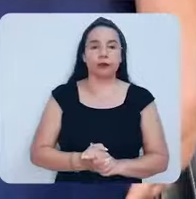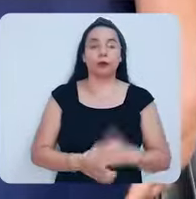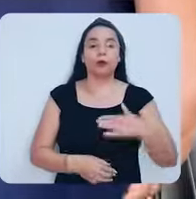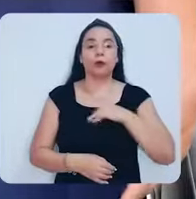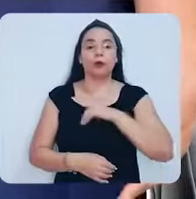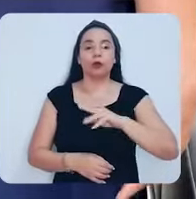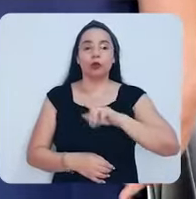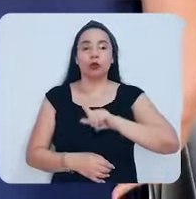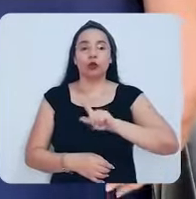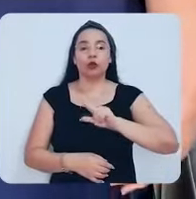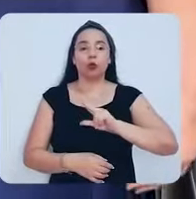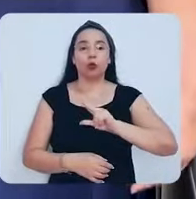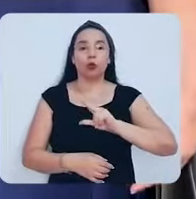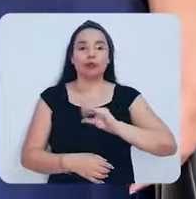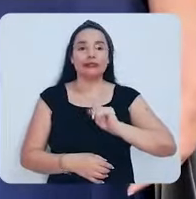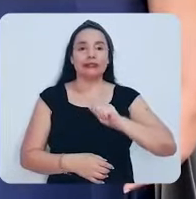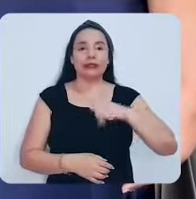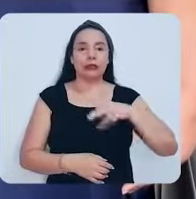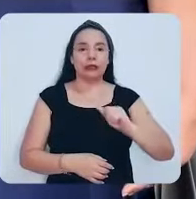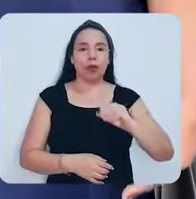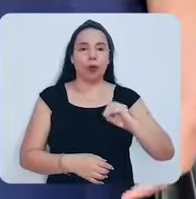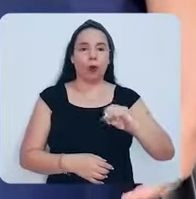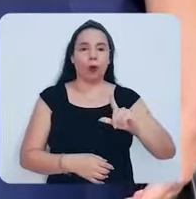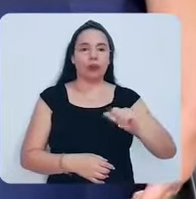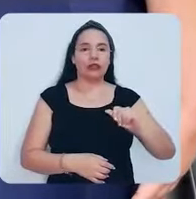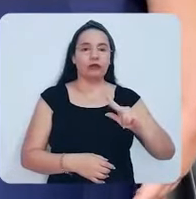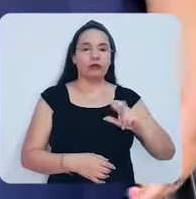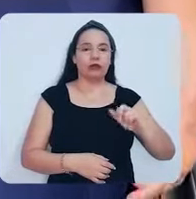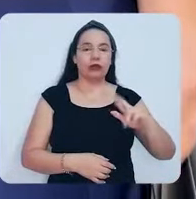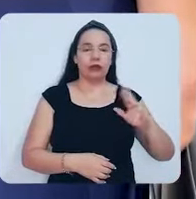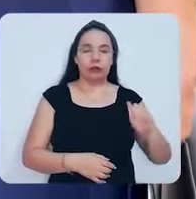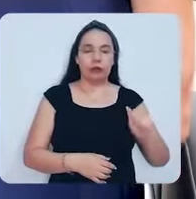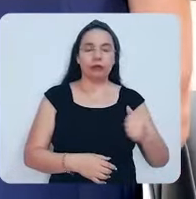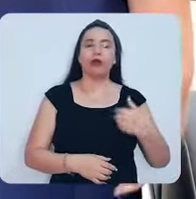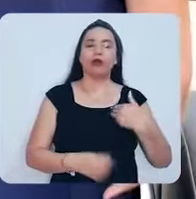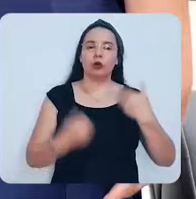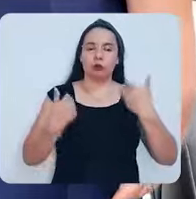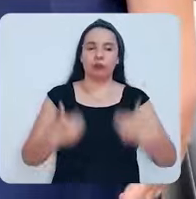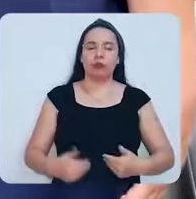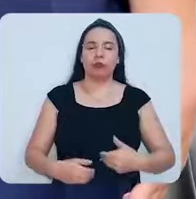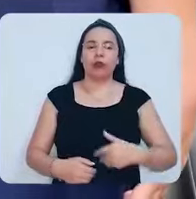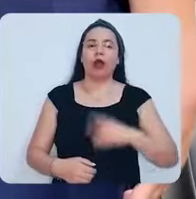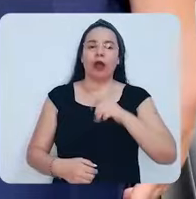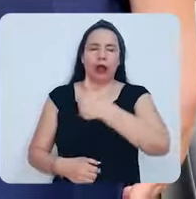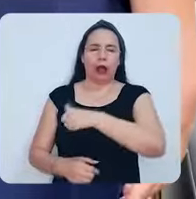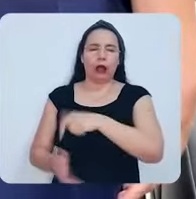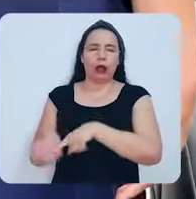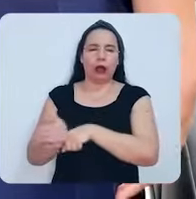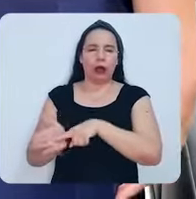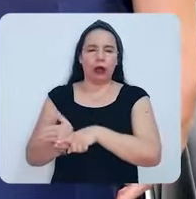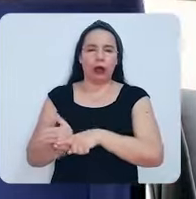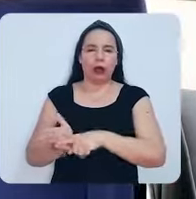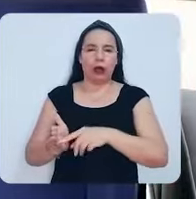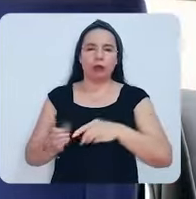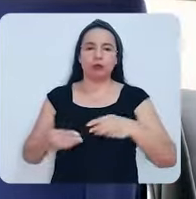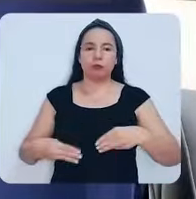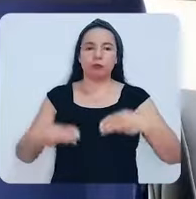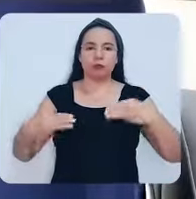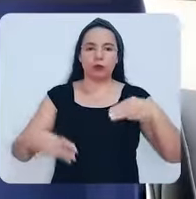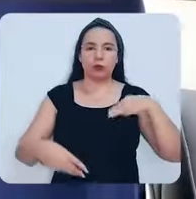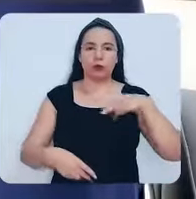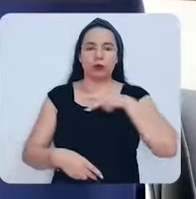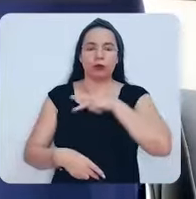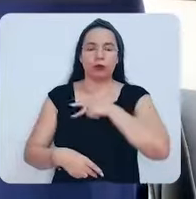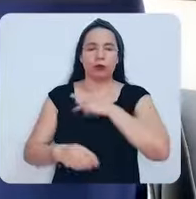Meu nome é Luciana de Oliveira Mendes, eu sou analista ministerial em engenharia civil. Eu tive